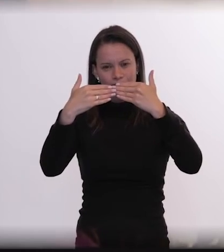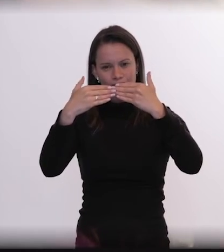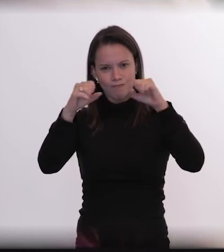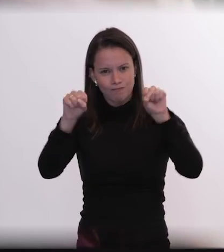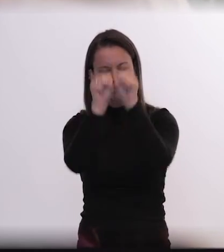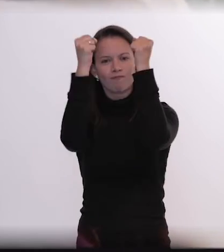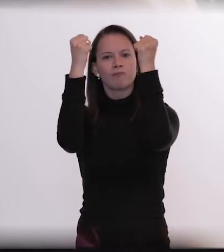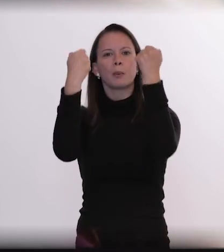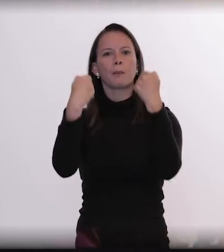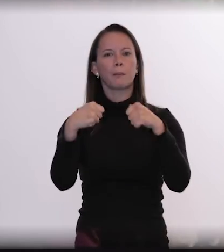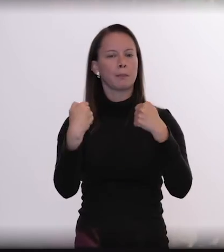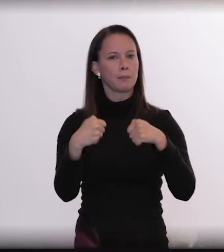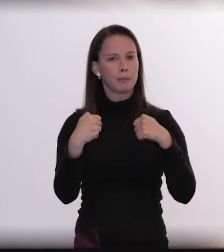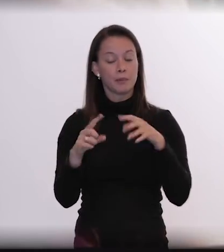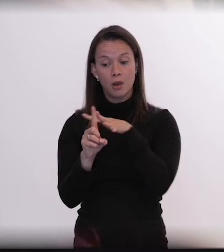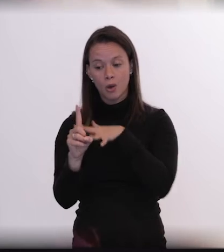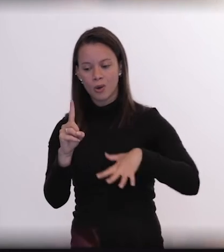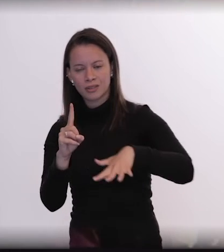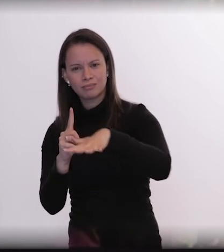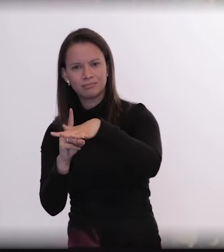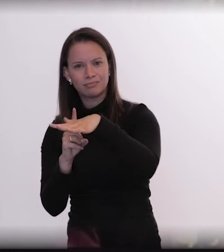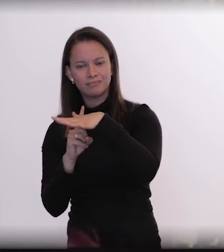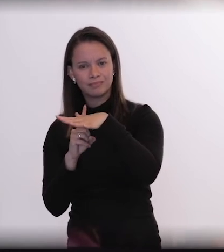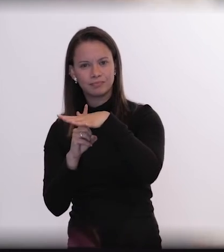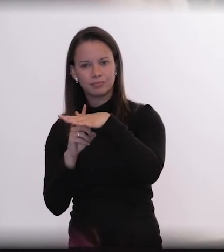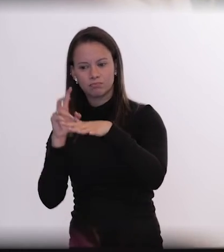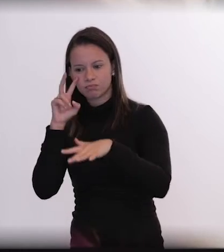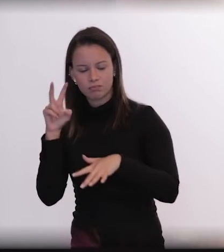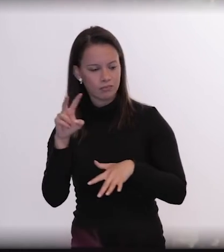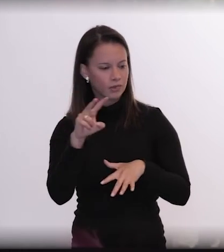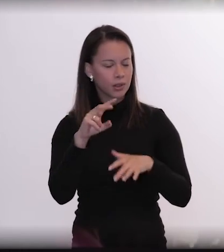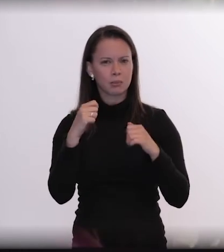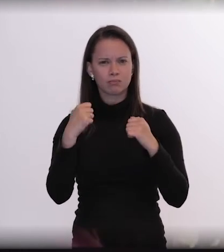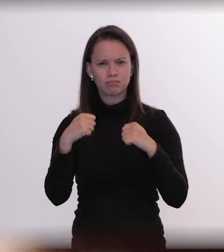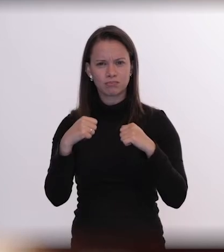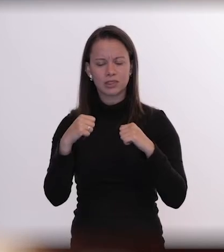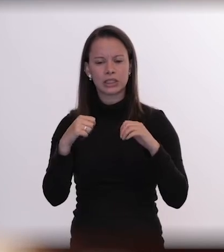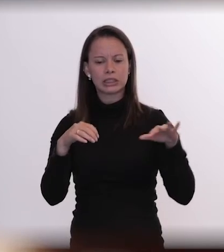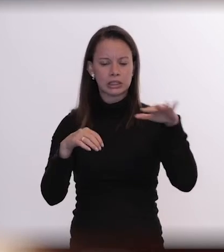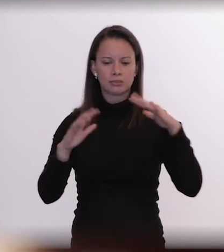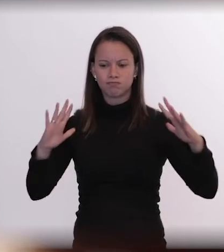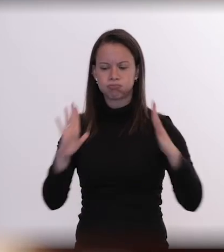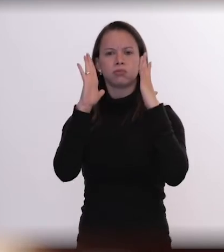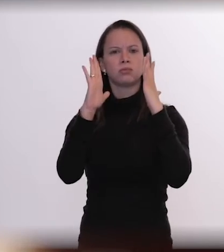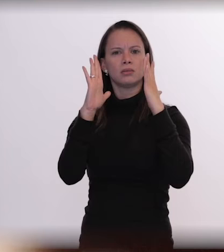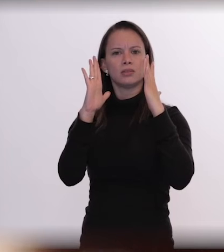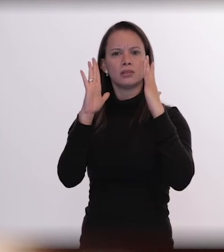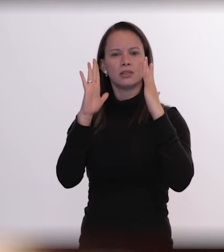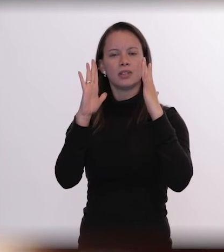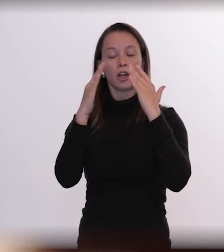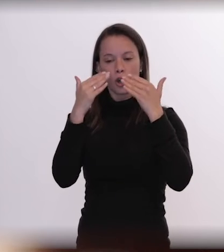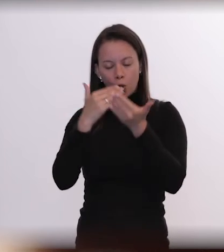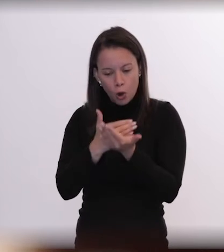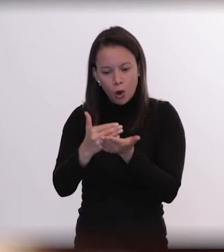aconteceu foi que a sociedade organizada os movimentos sociais enfrentaram esse tabu para escutar essas pessoas